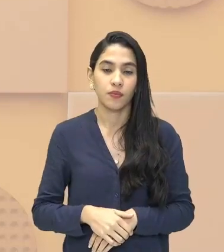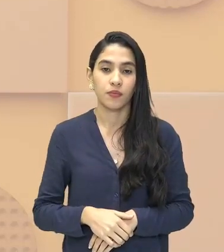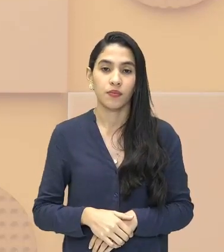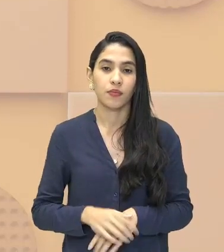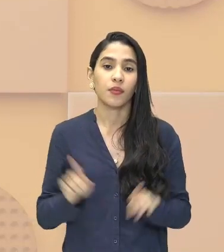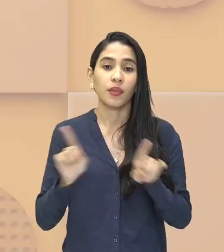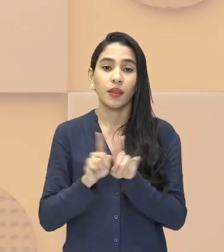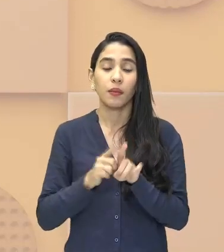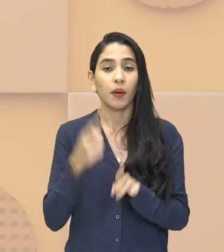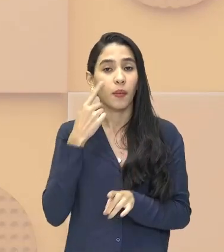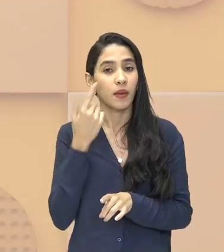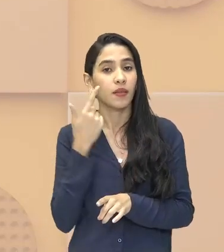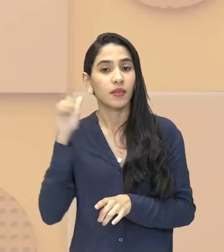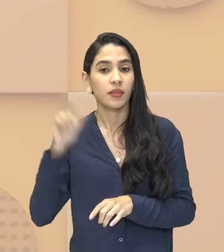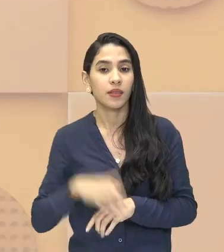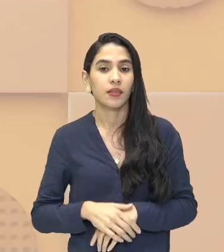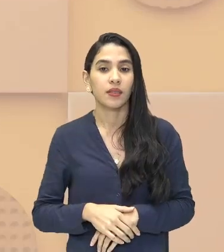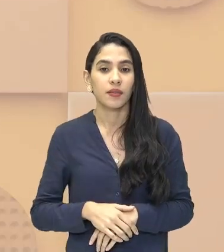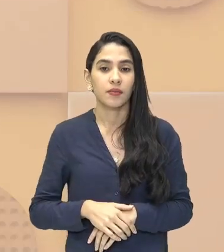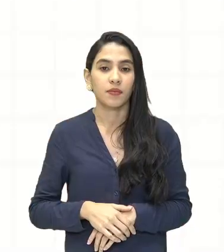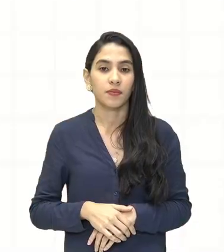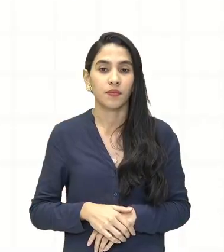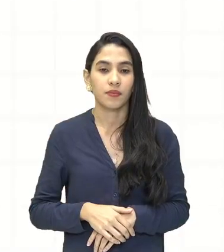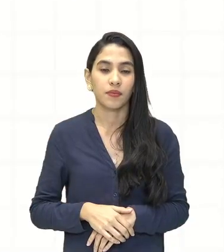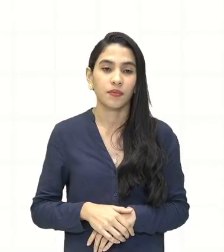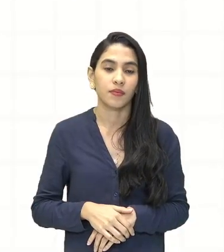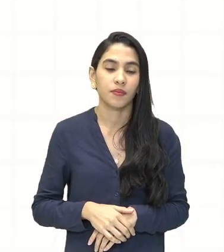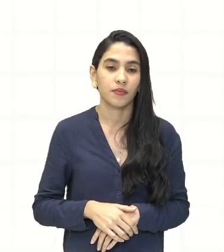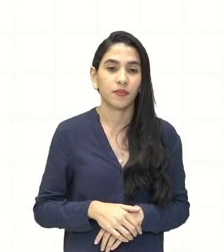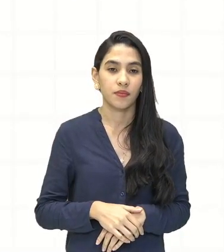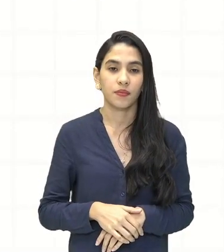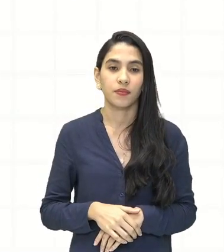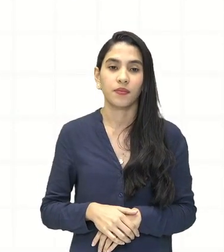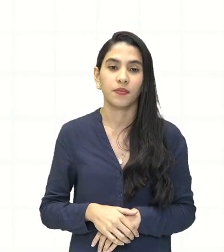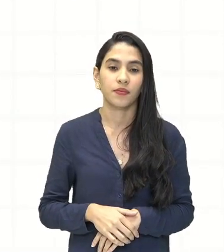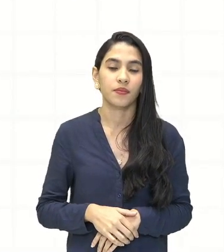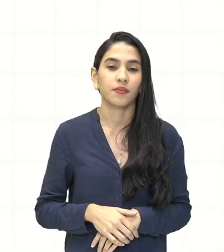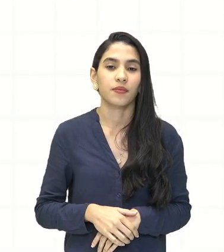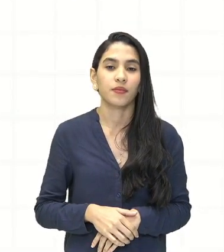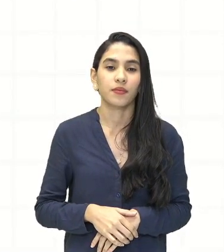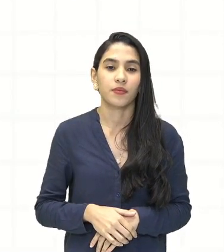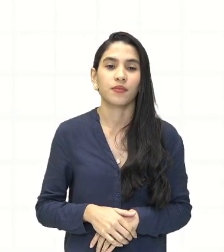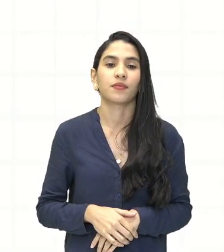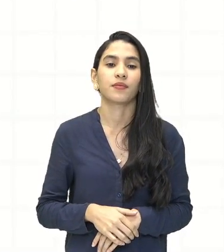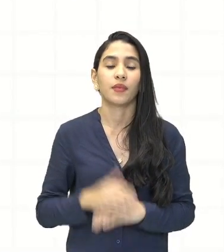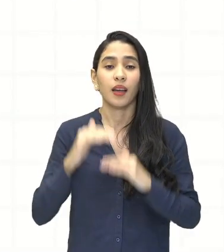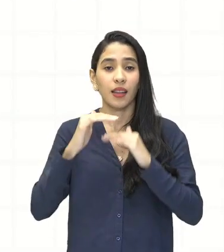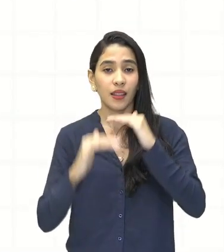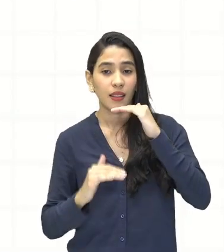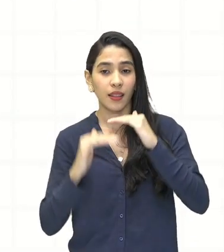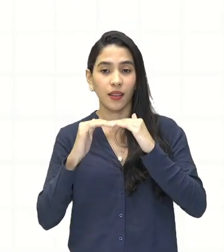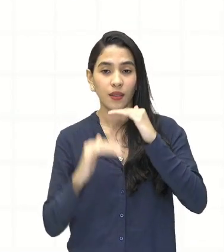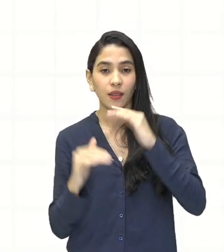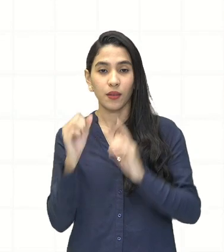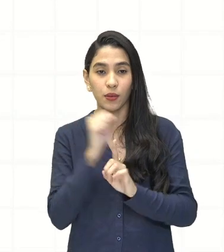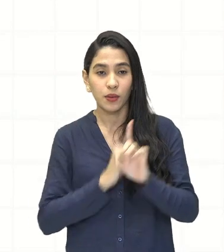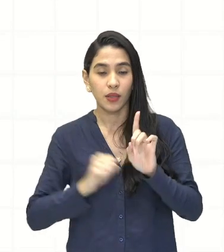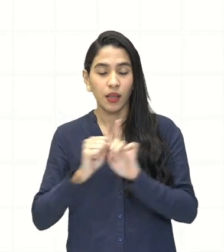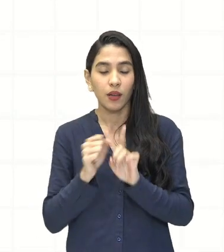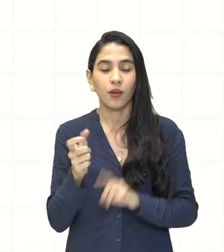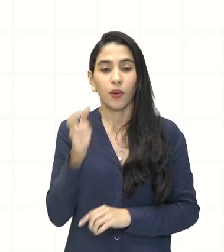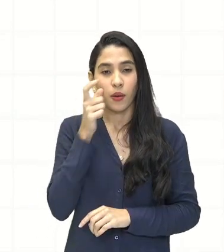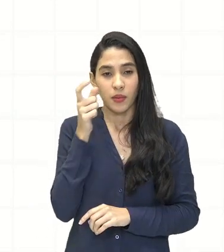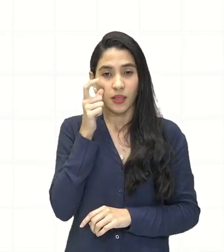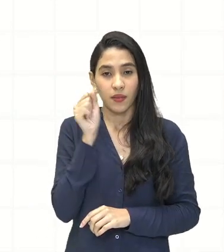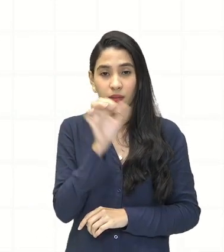observar agora as desvantagens do capitalismo. Então eu tenho a desigualdade social. Então, observa aqui